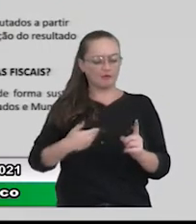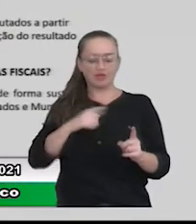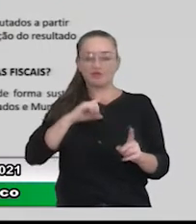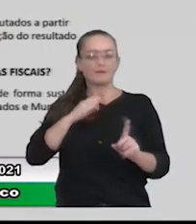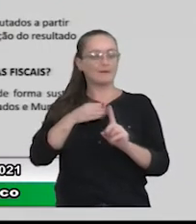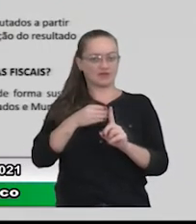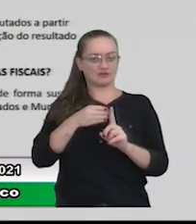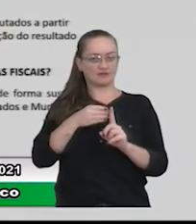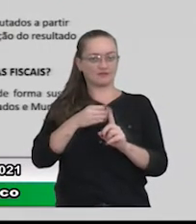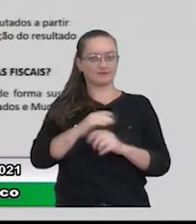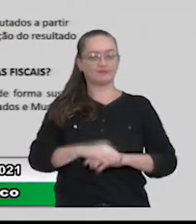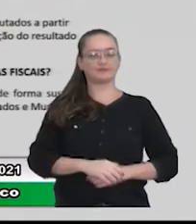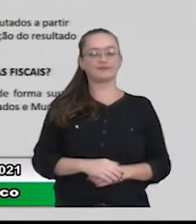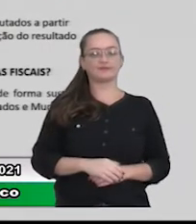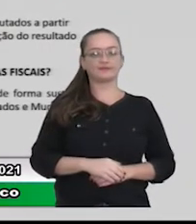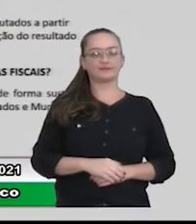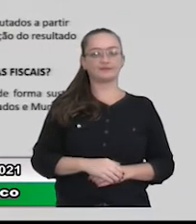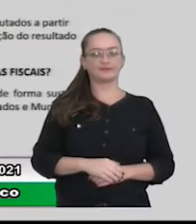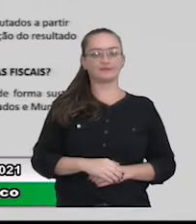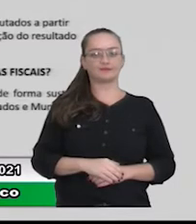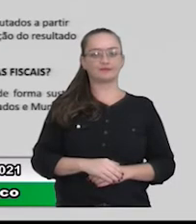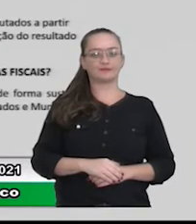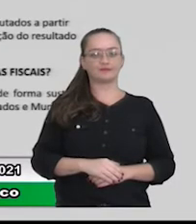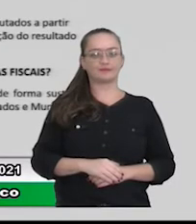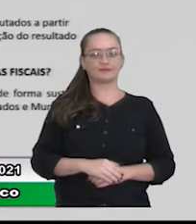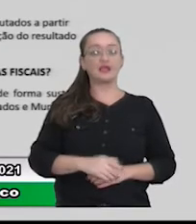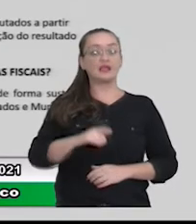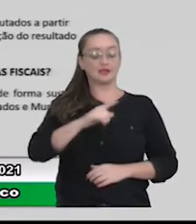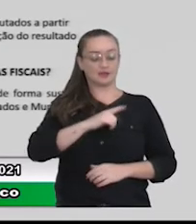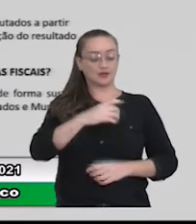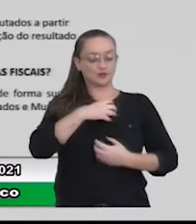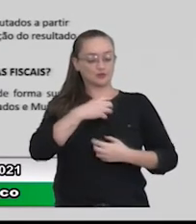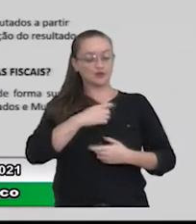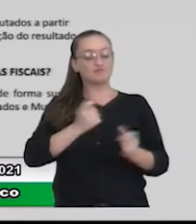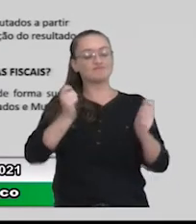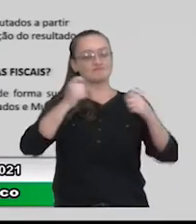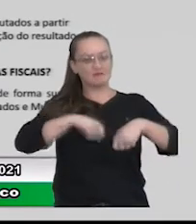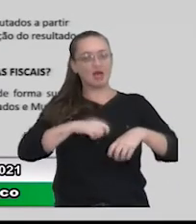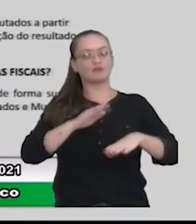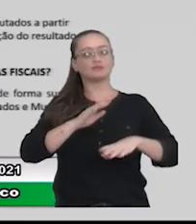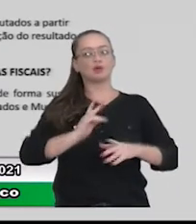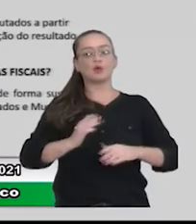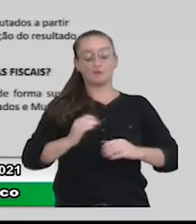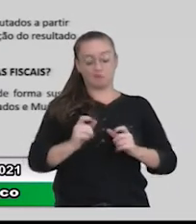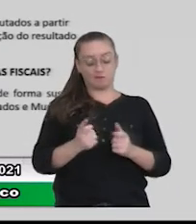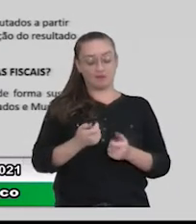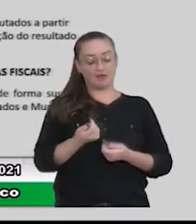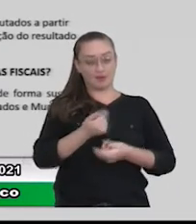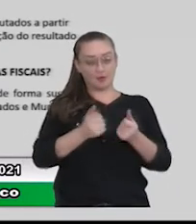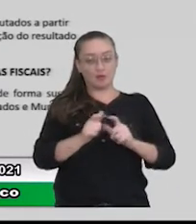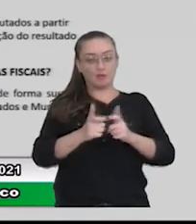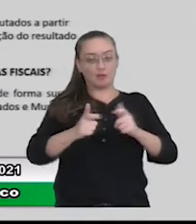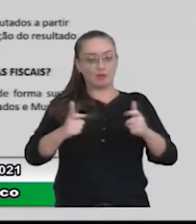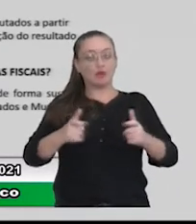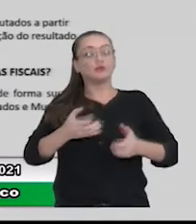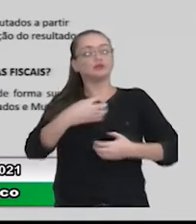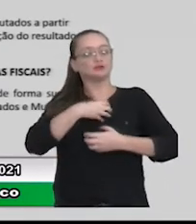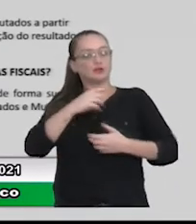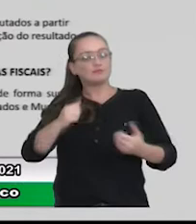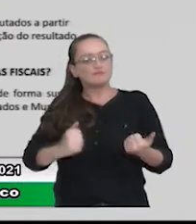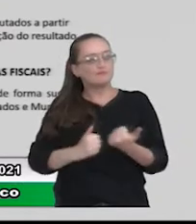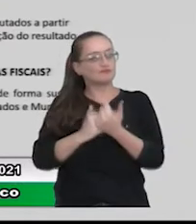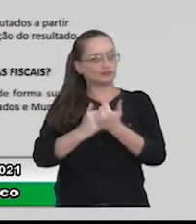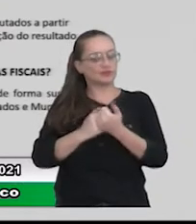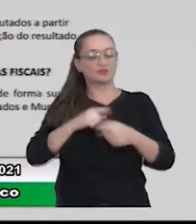fiscais? Garantir condições necessárias para a economia cresça de forma sustentada, direcionando esforço para a preservação do equilíbrio